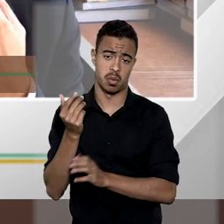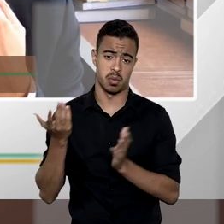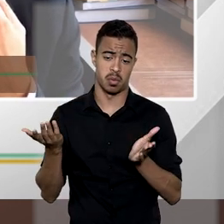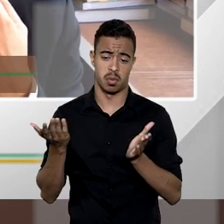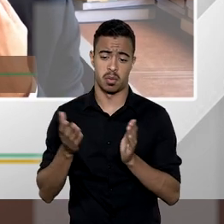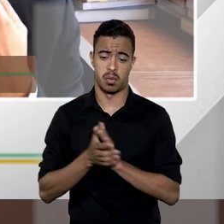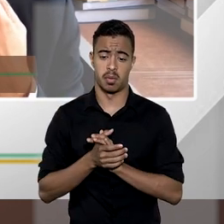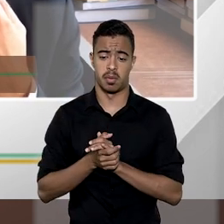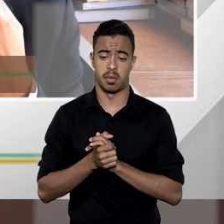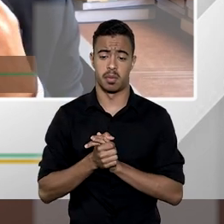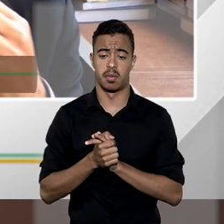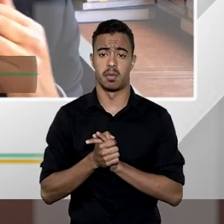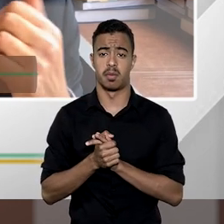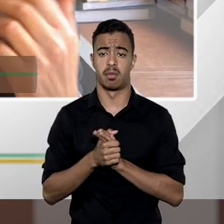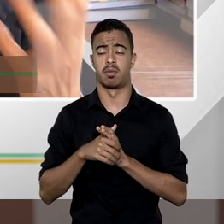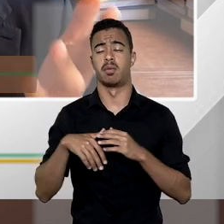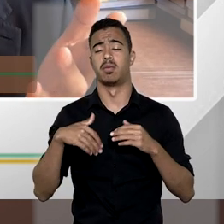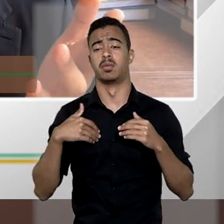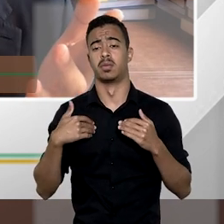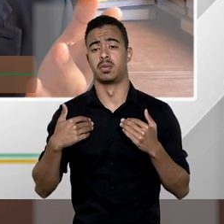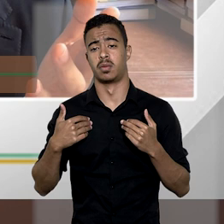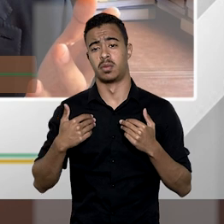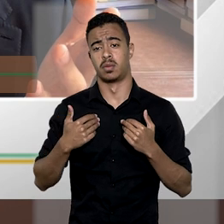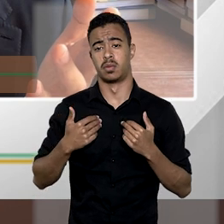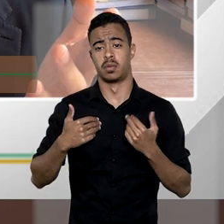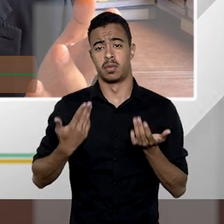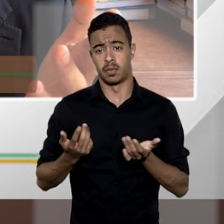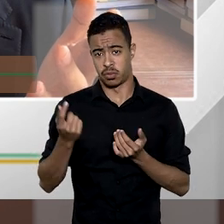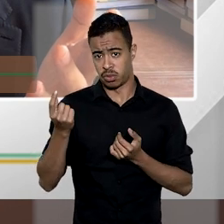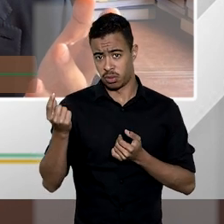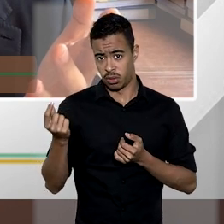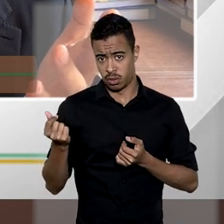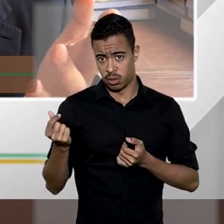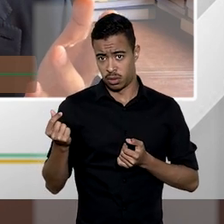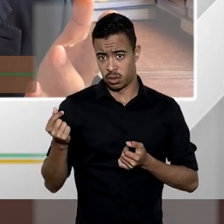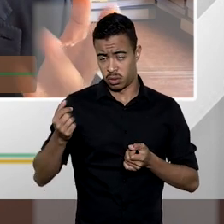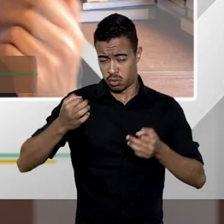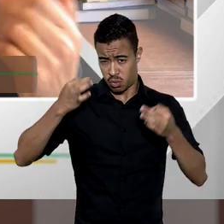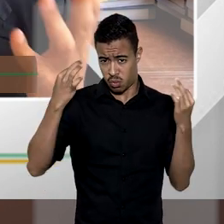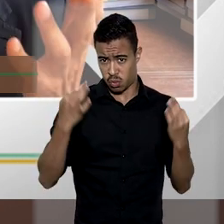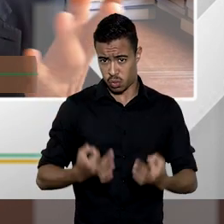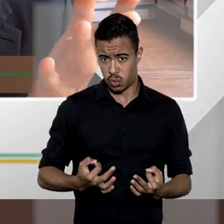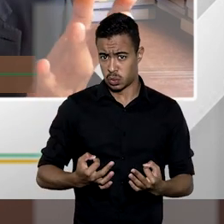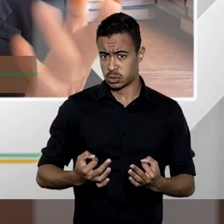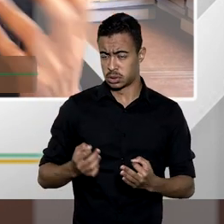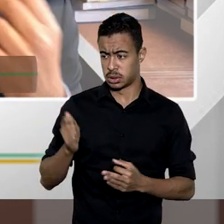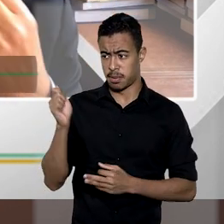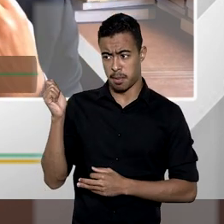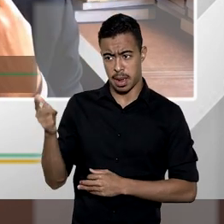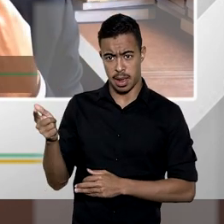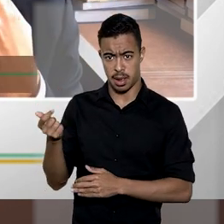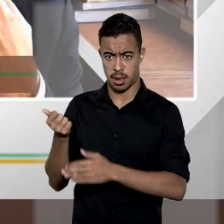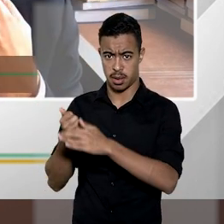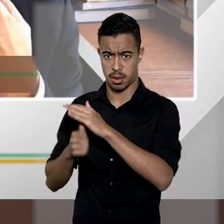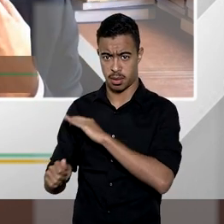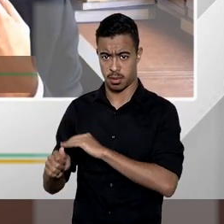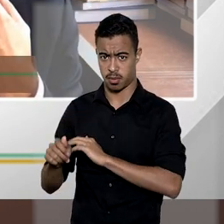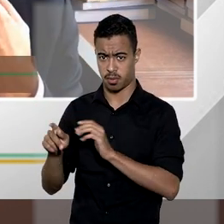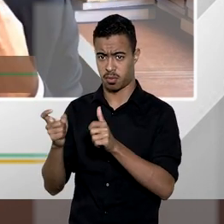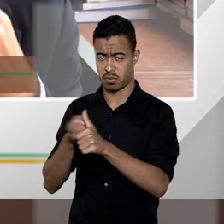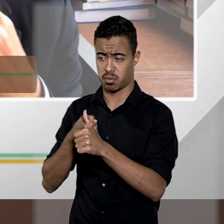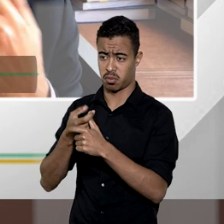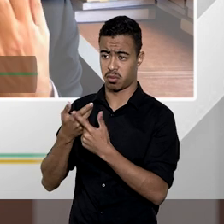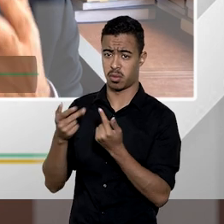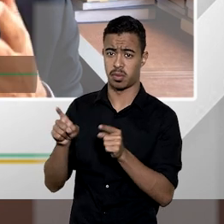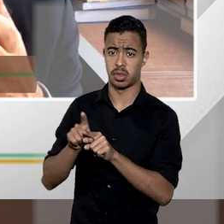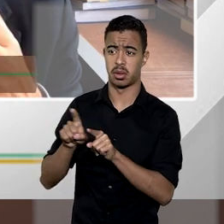por conseguinte para submeter o valor a justa indenização a ser pago ao